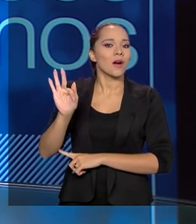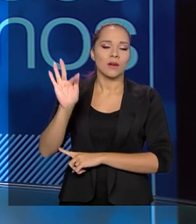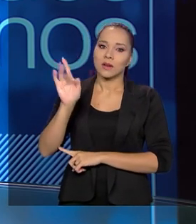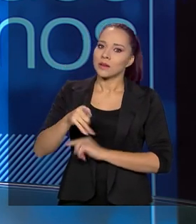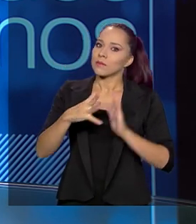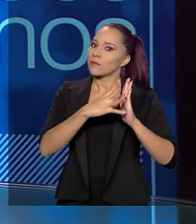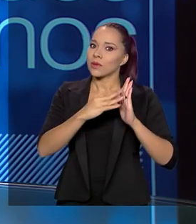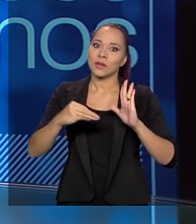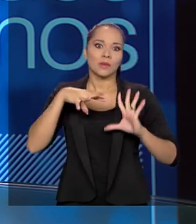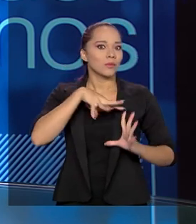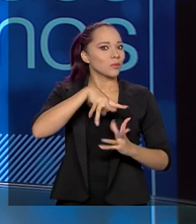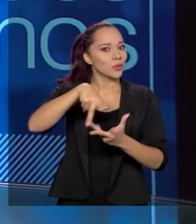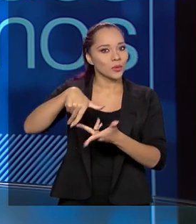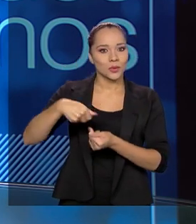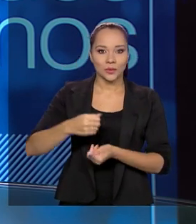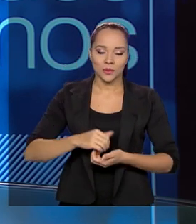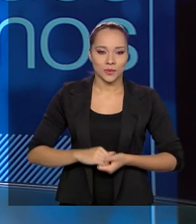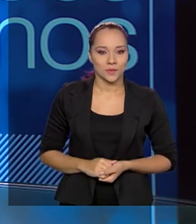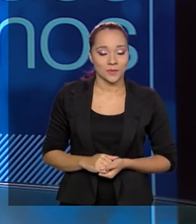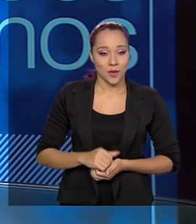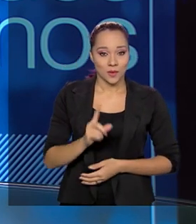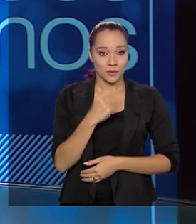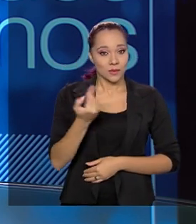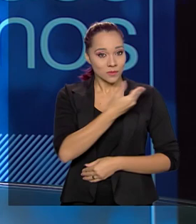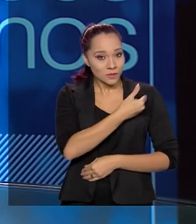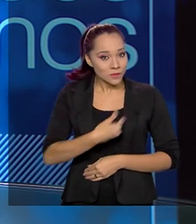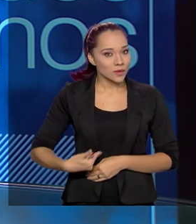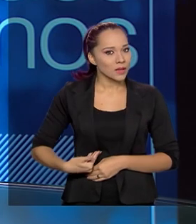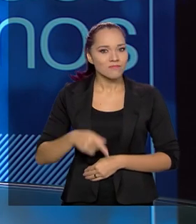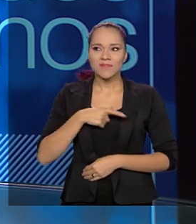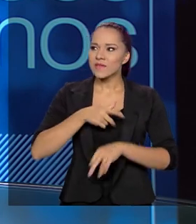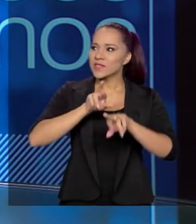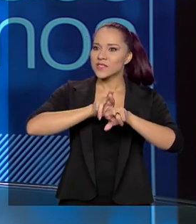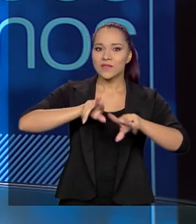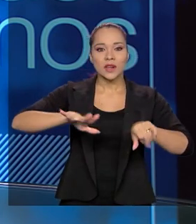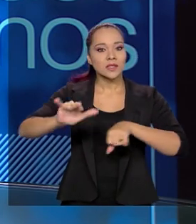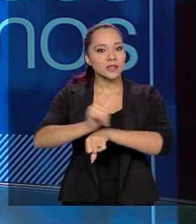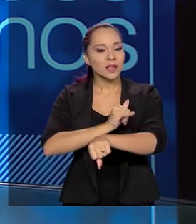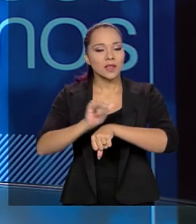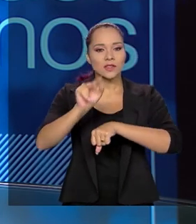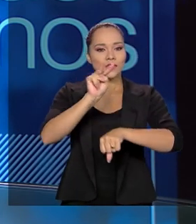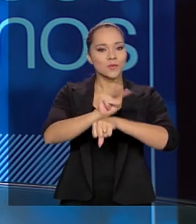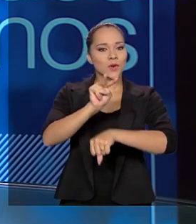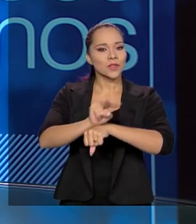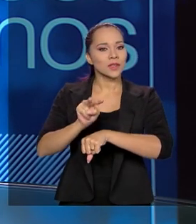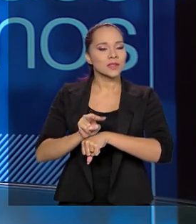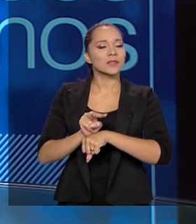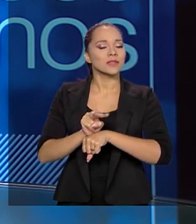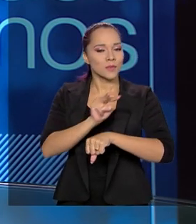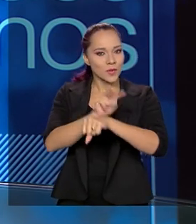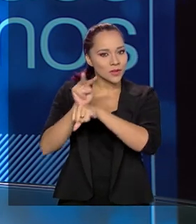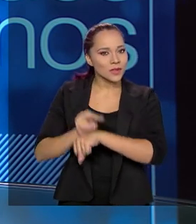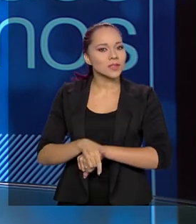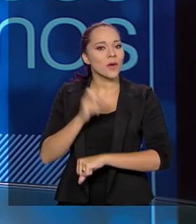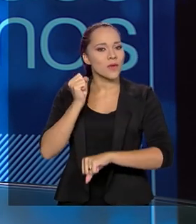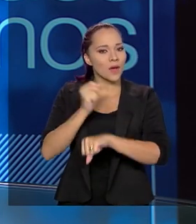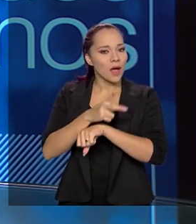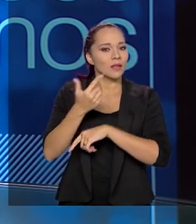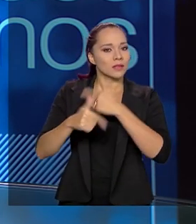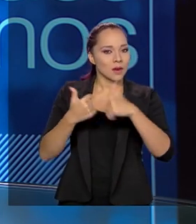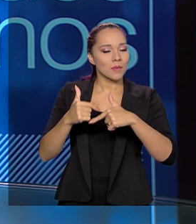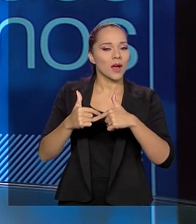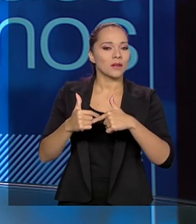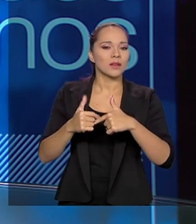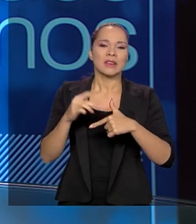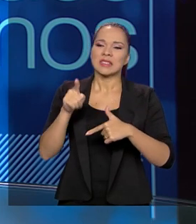exemplo para o mundo. O nosso governo tomou várias medidas de proteção ao emprego, porque o maior capital que uma empresa turística tem,